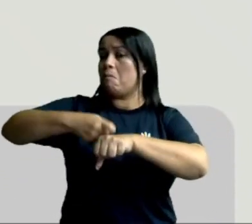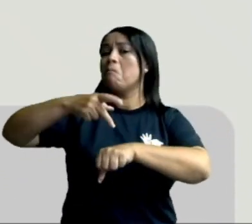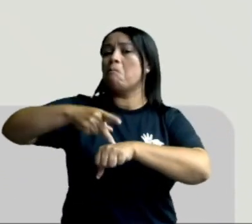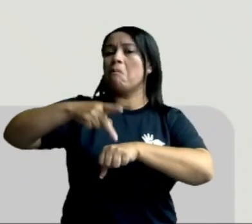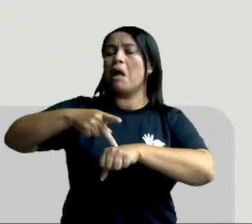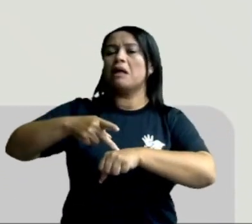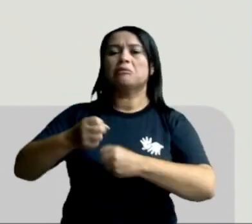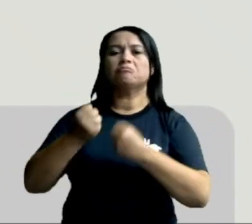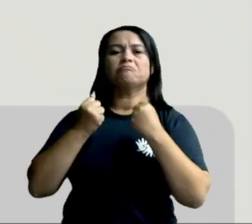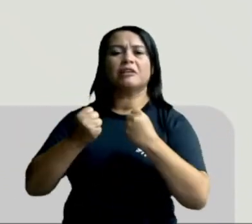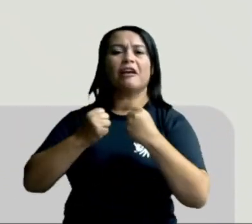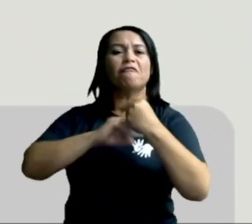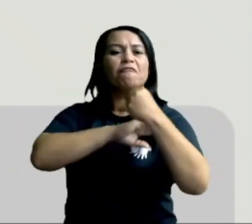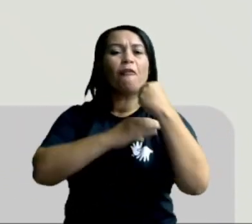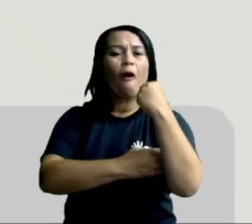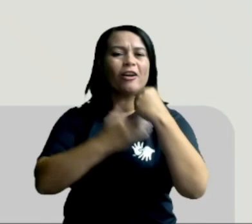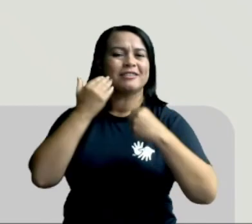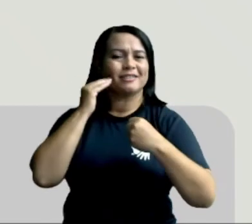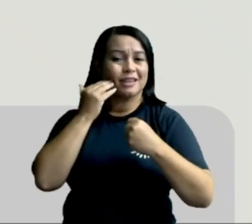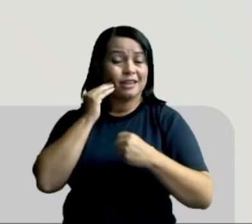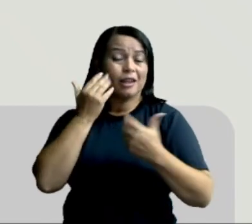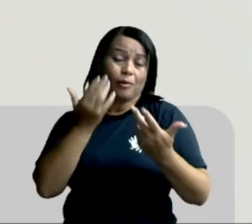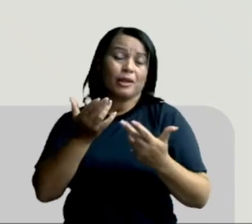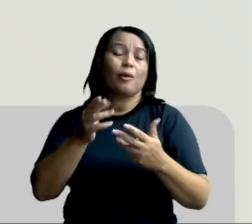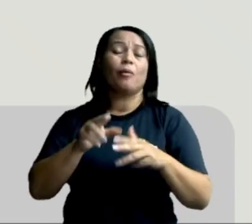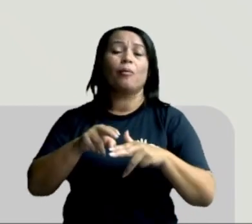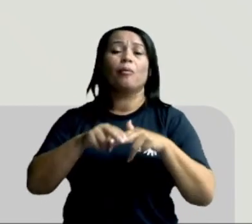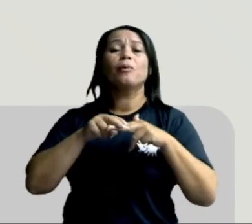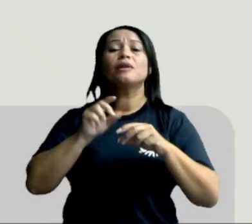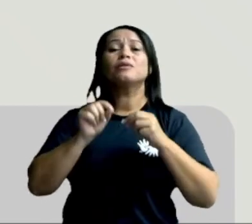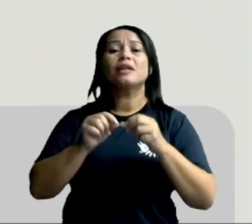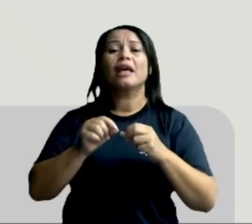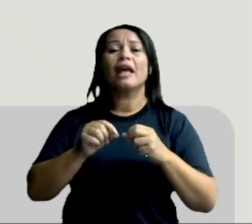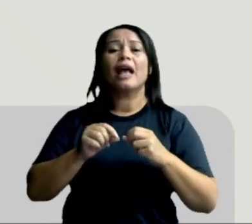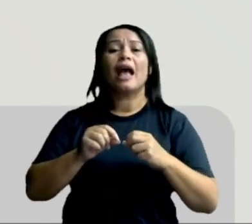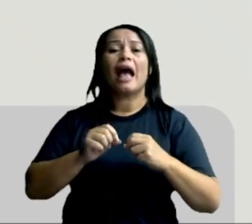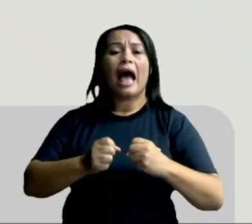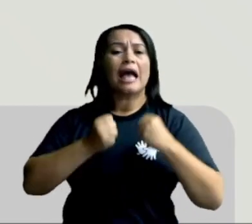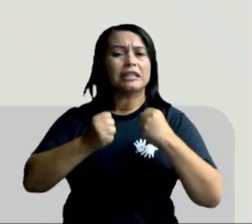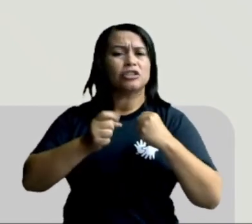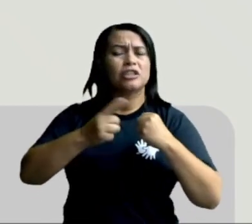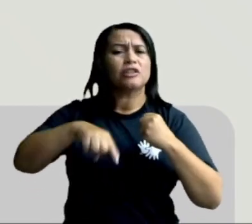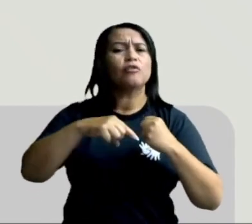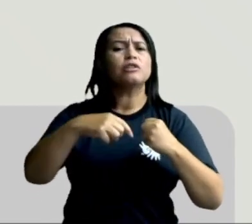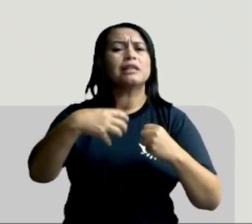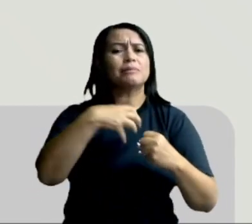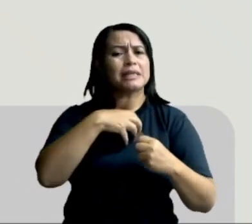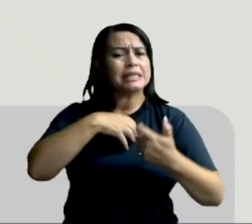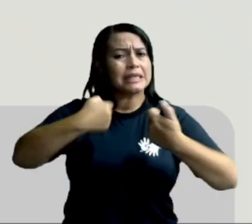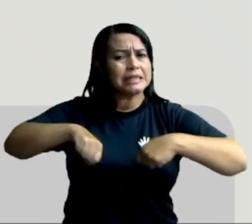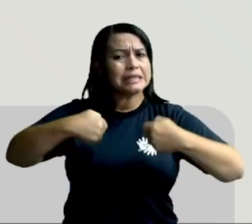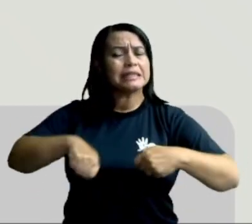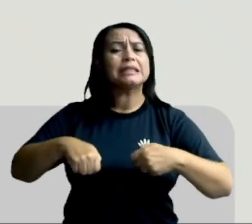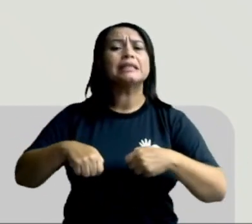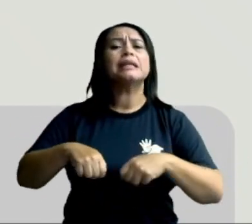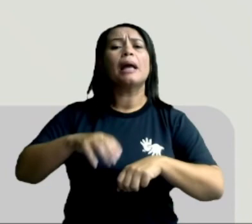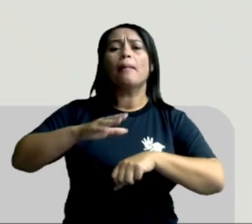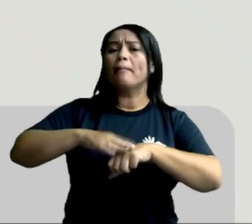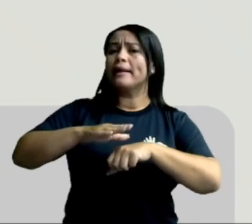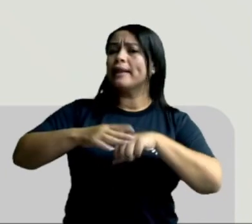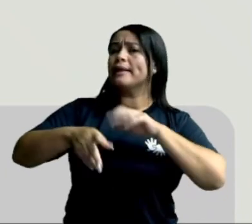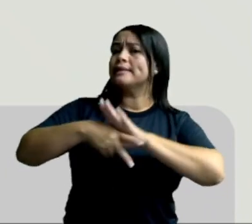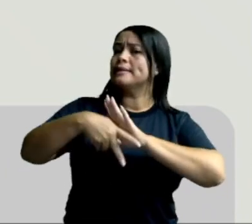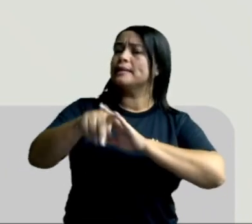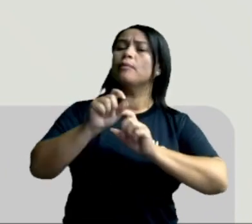tudo suporta. Portanto, a resiliência, a resistência a pressões que você deve ter, mantenha sempre